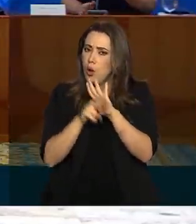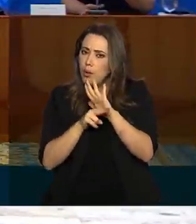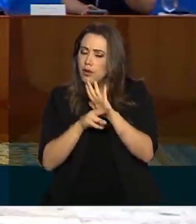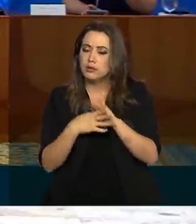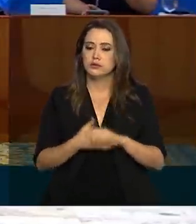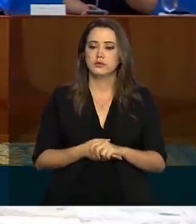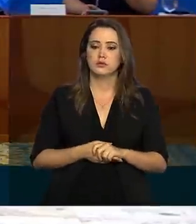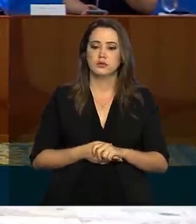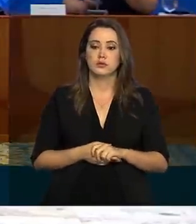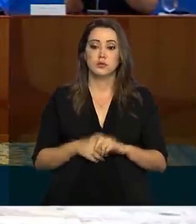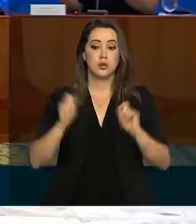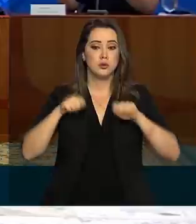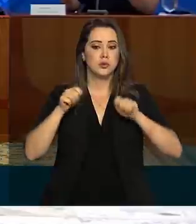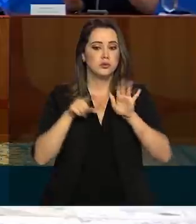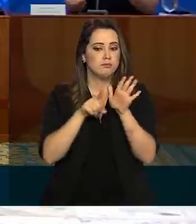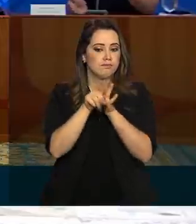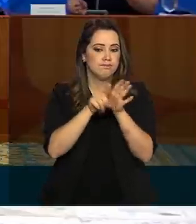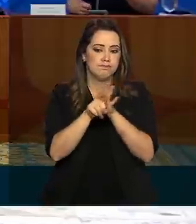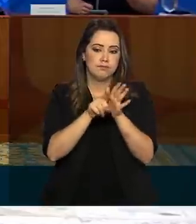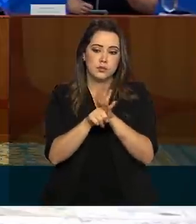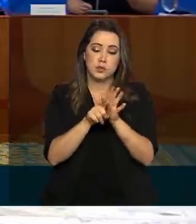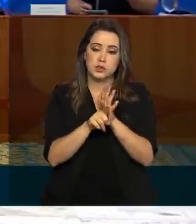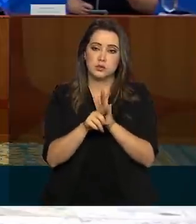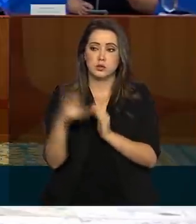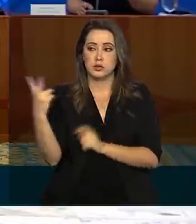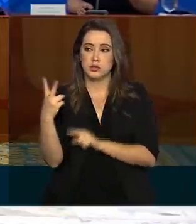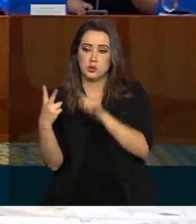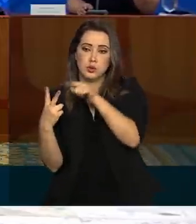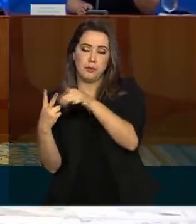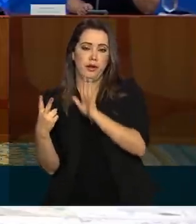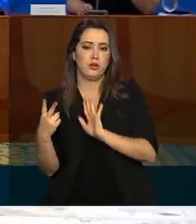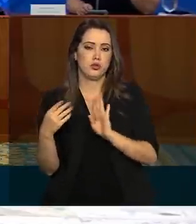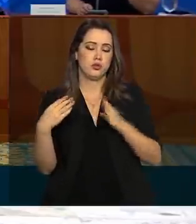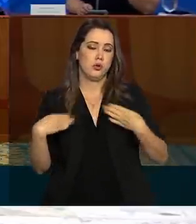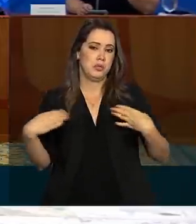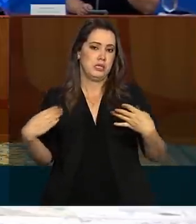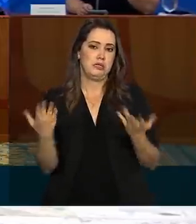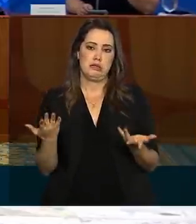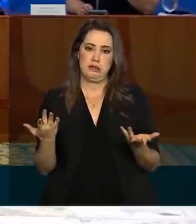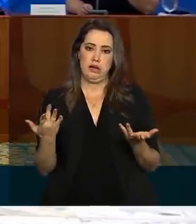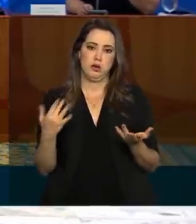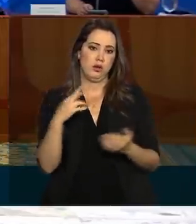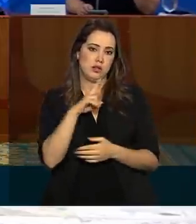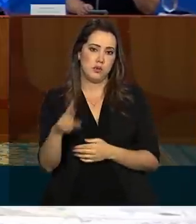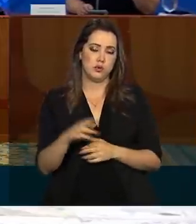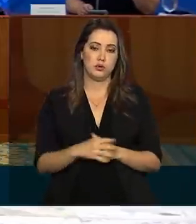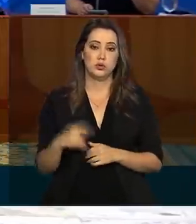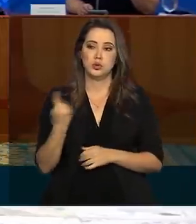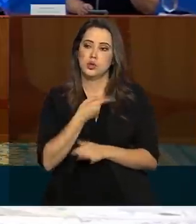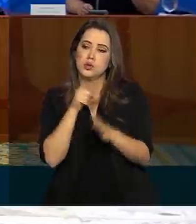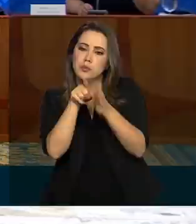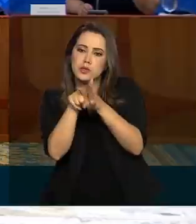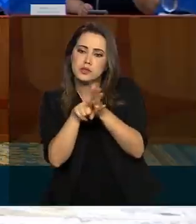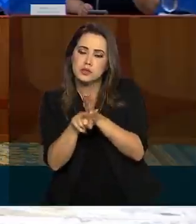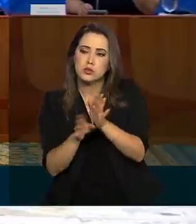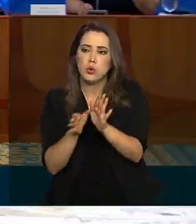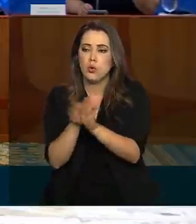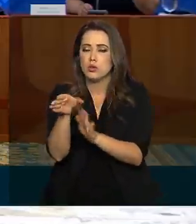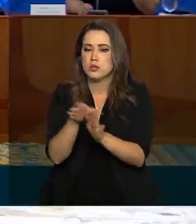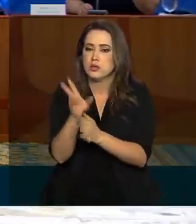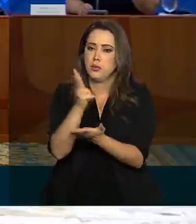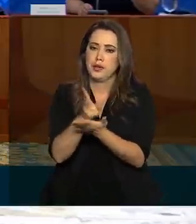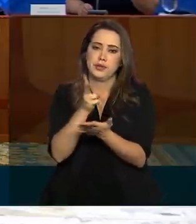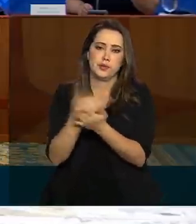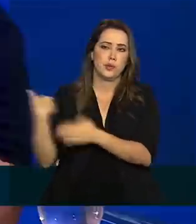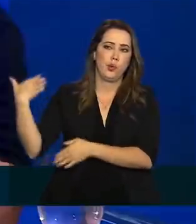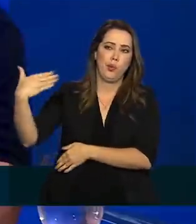Eu posso falar sobre a pesquisa e a segunda parte é Ministério que responde. Nós, como pesquisadores, a nossa recomendação é basicamente a